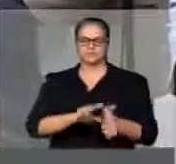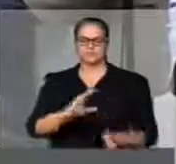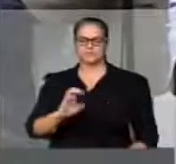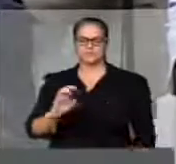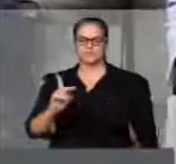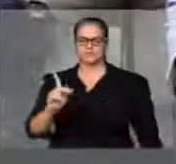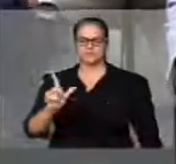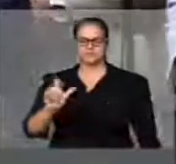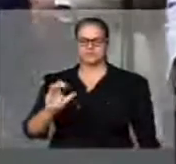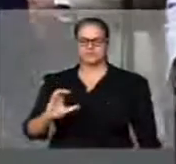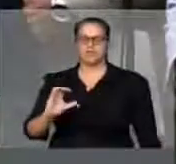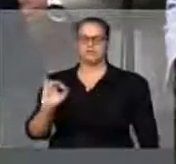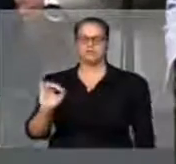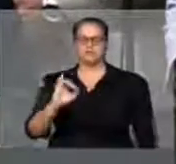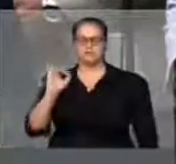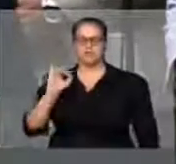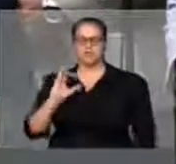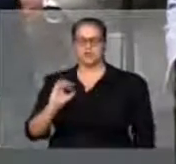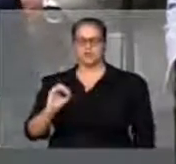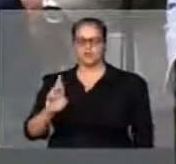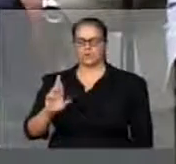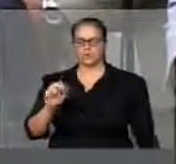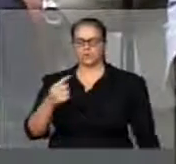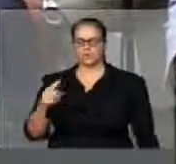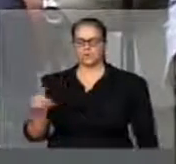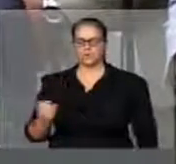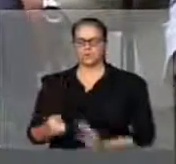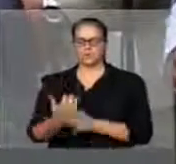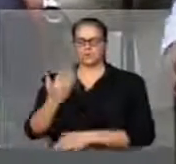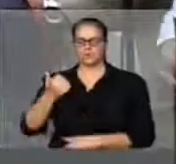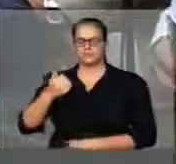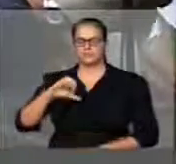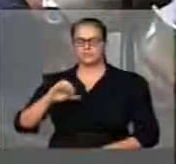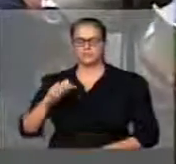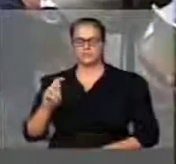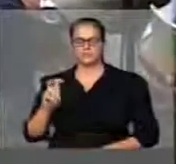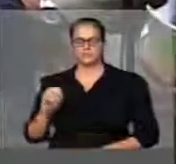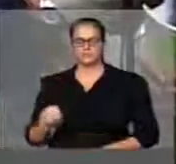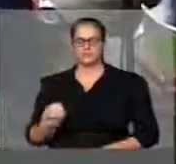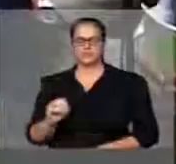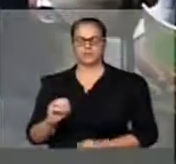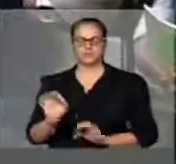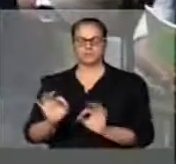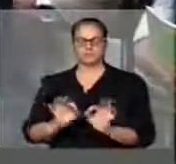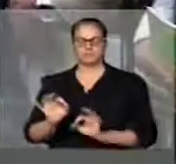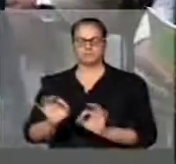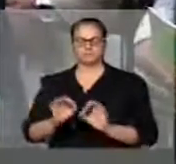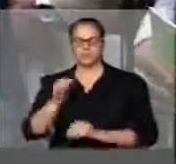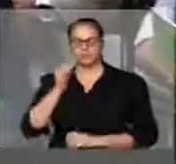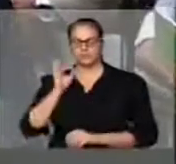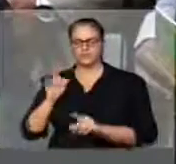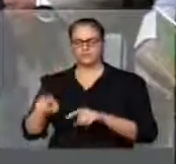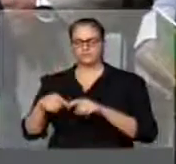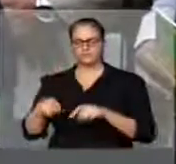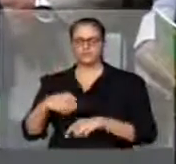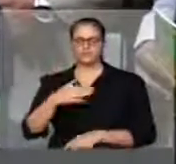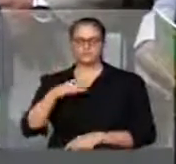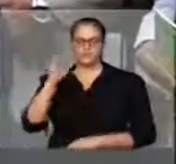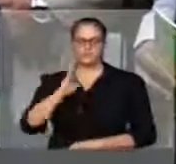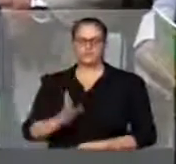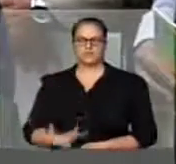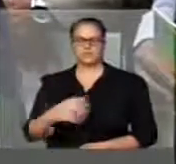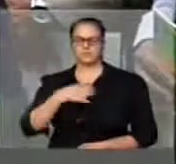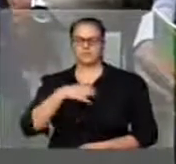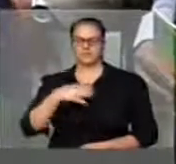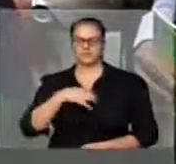CEPLAC é um órgão fundamental, foi criada na década de 50 por desenvolvimento da cacauicultura no nosso país. A Bahia, que tem 80